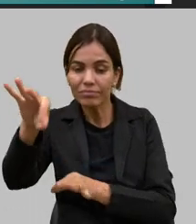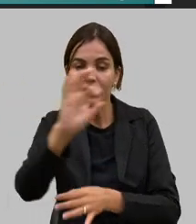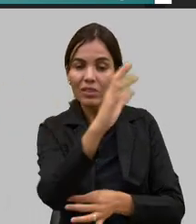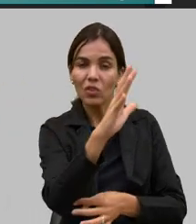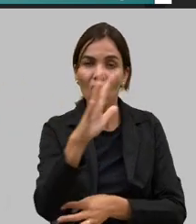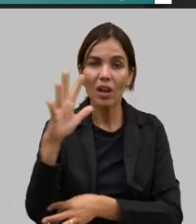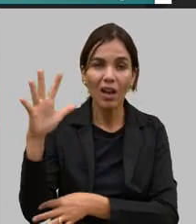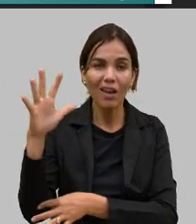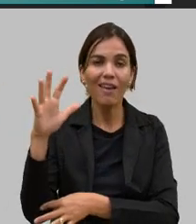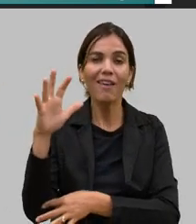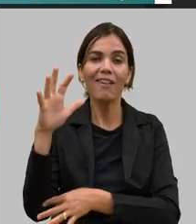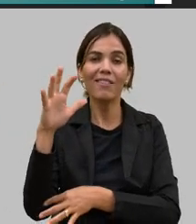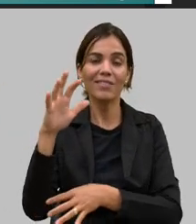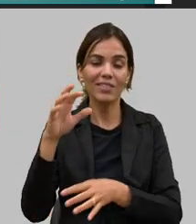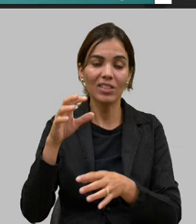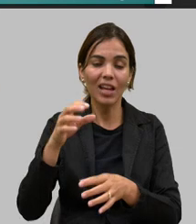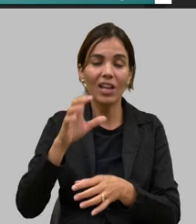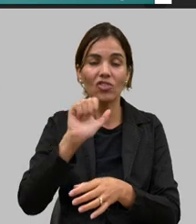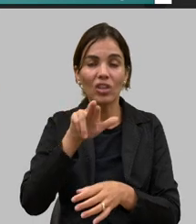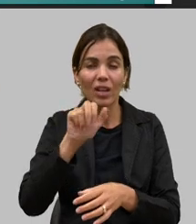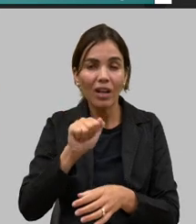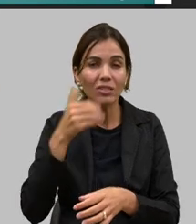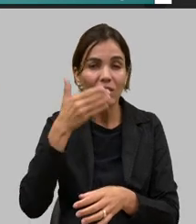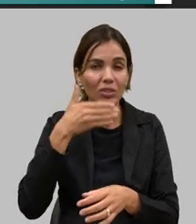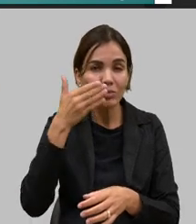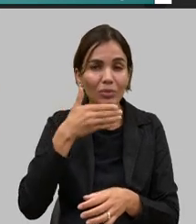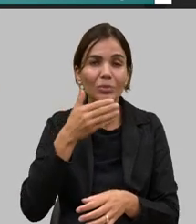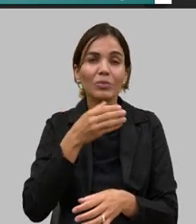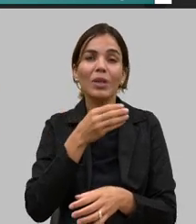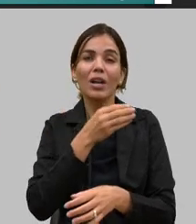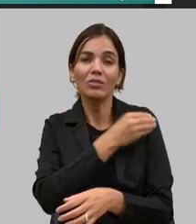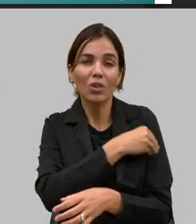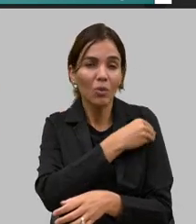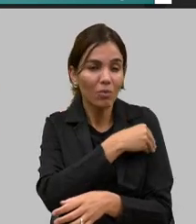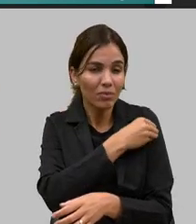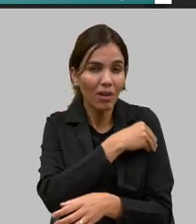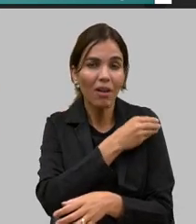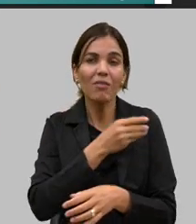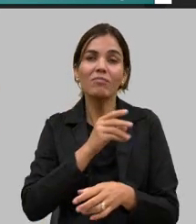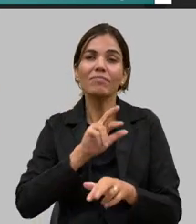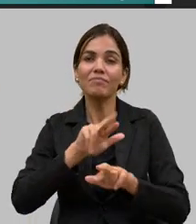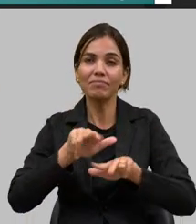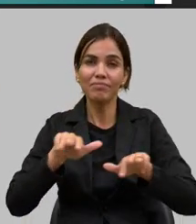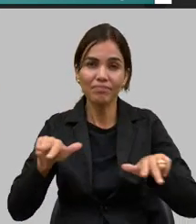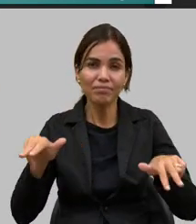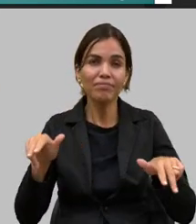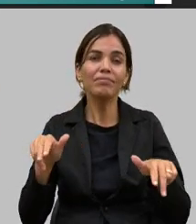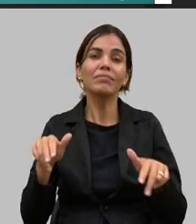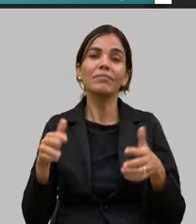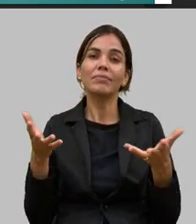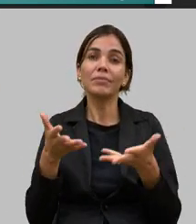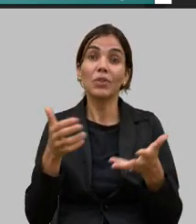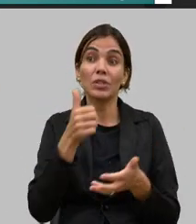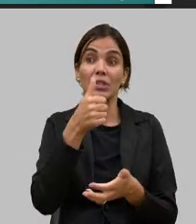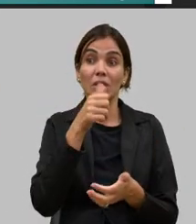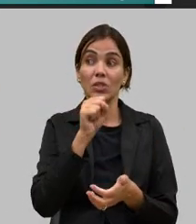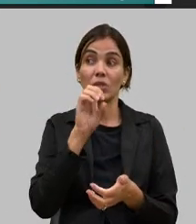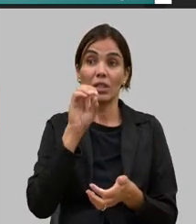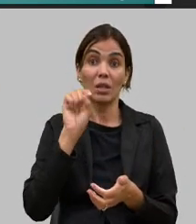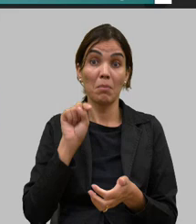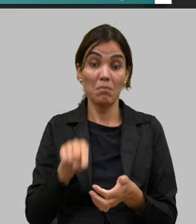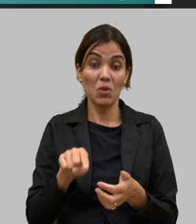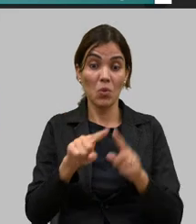plantadas da cana de açúcar do algodão subimos para a plataforma agora a Bovino e Cultura 180 mil propriedades rurais